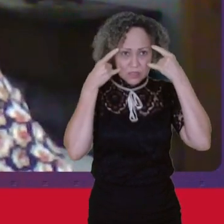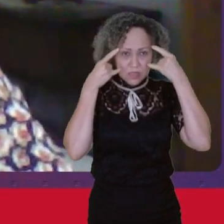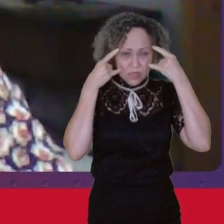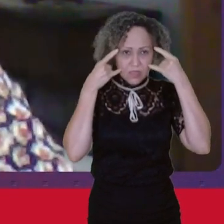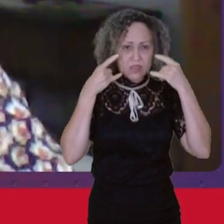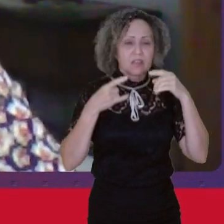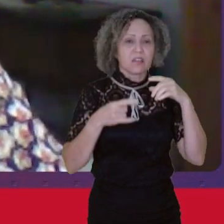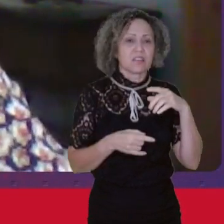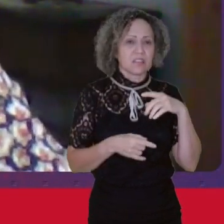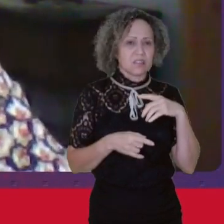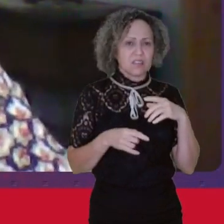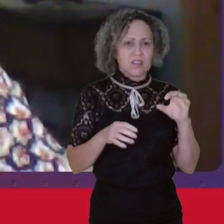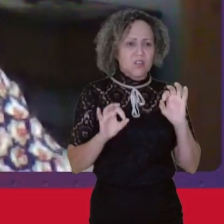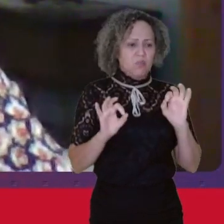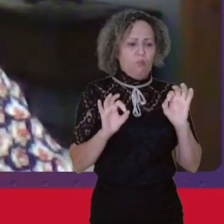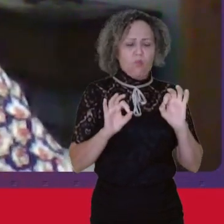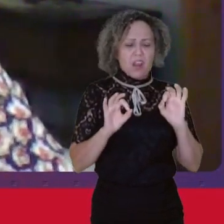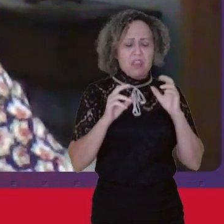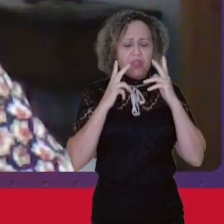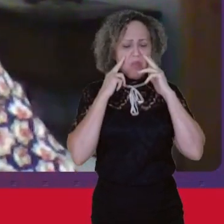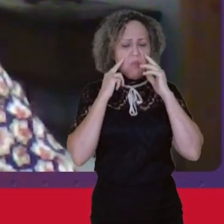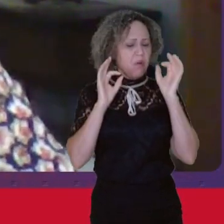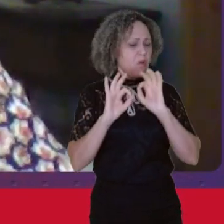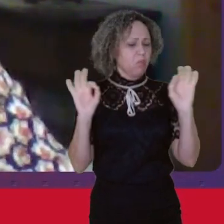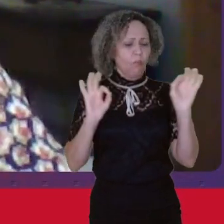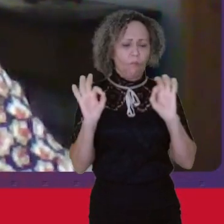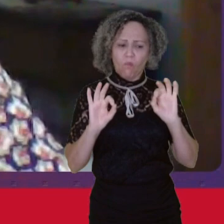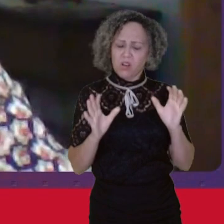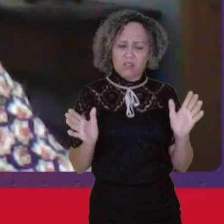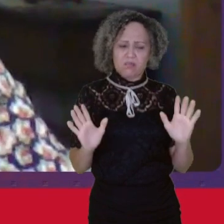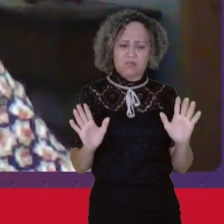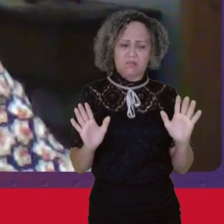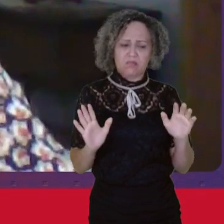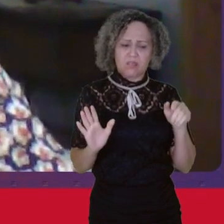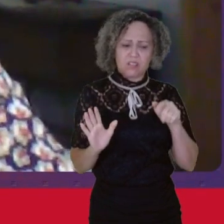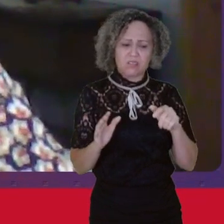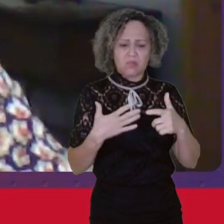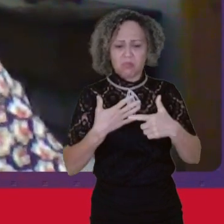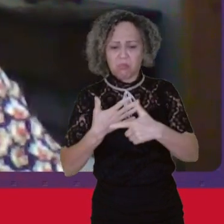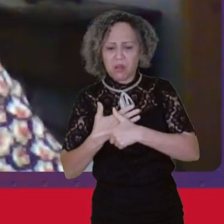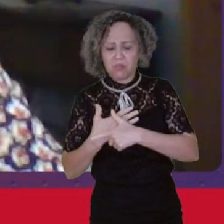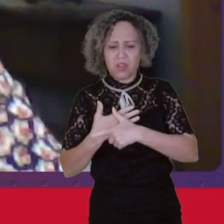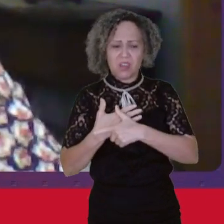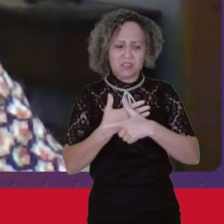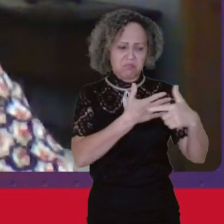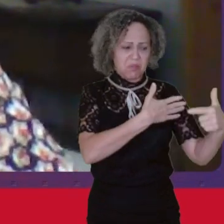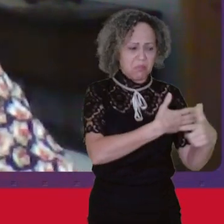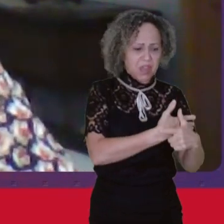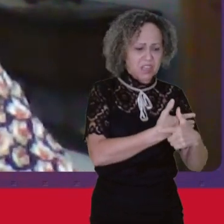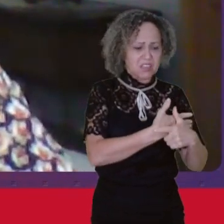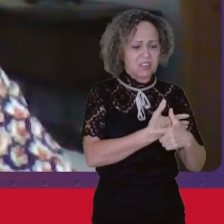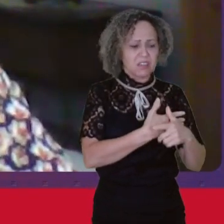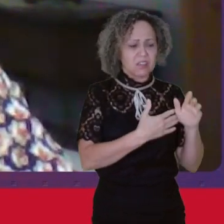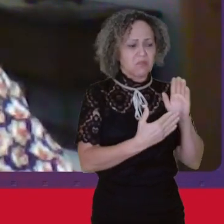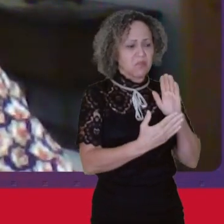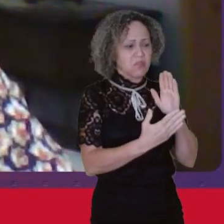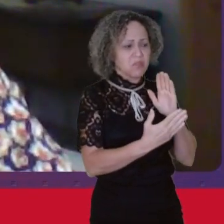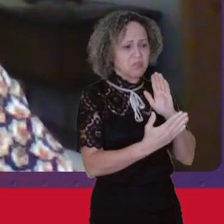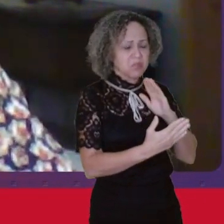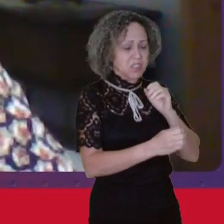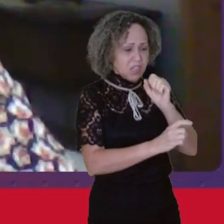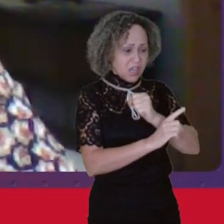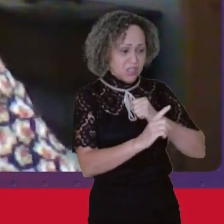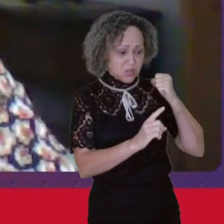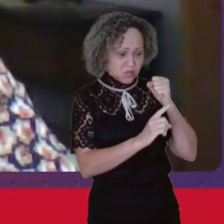Não há nada De natural Nisso Esses são papéis Foram atribuídos Pela sociedade